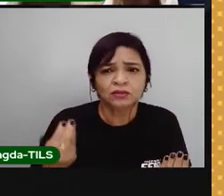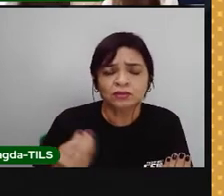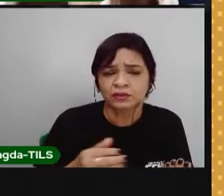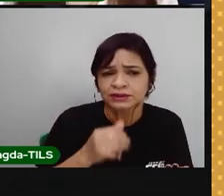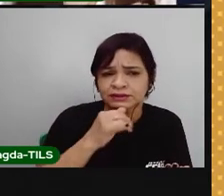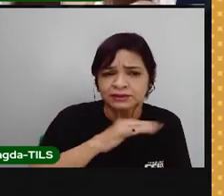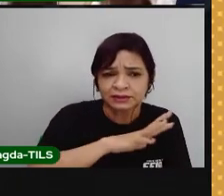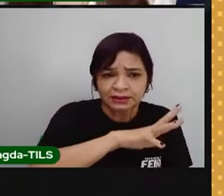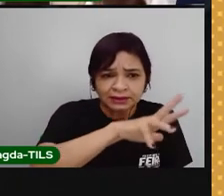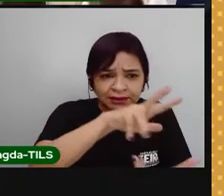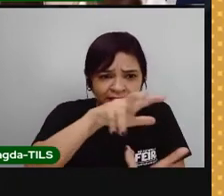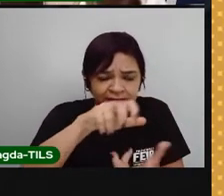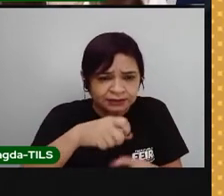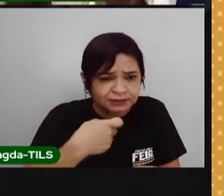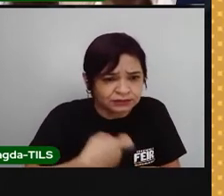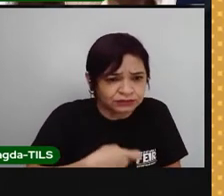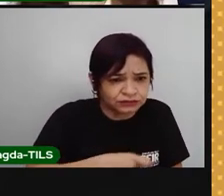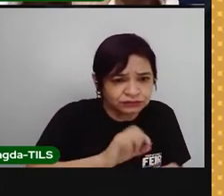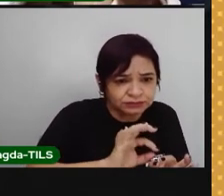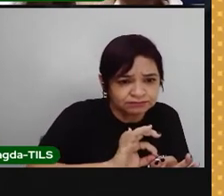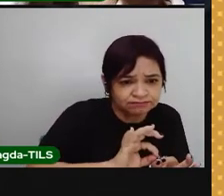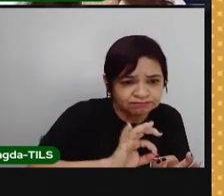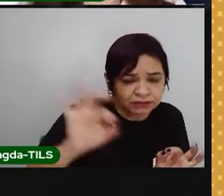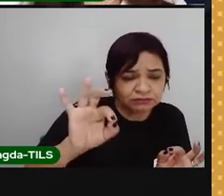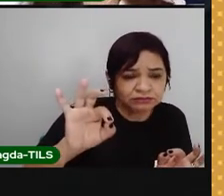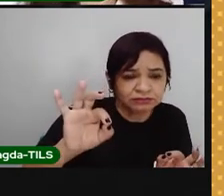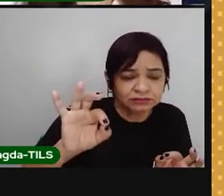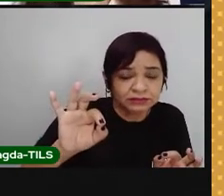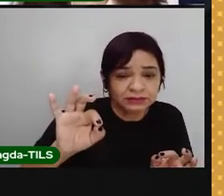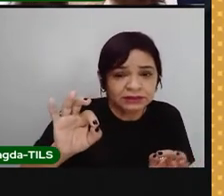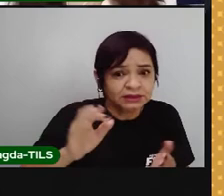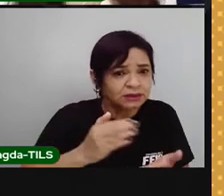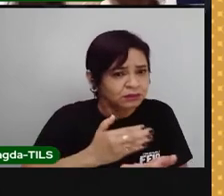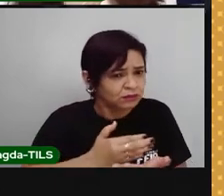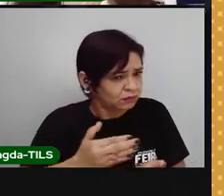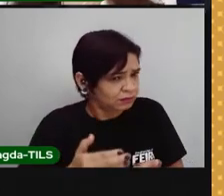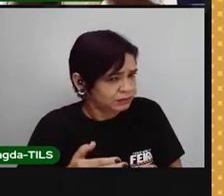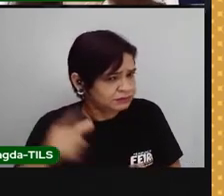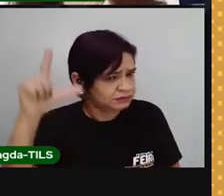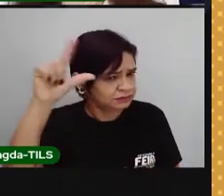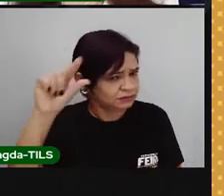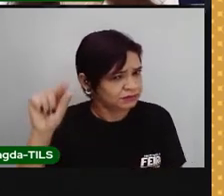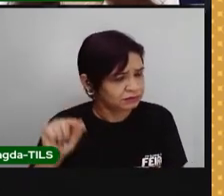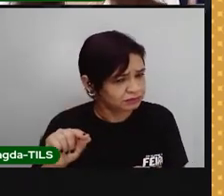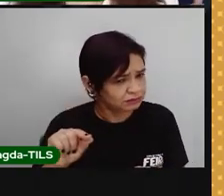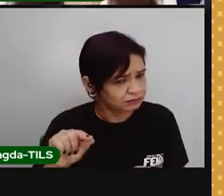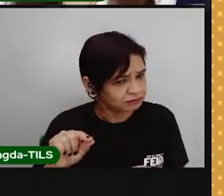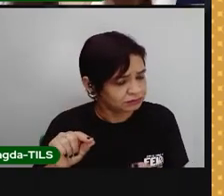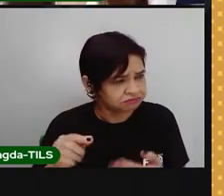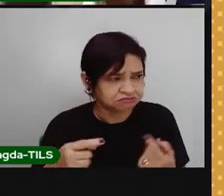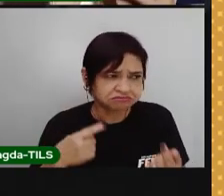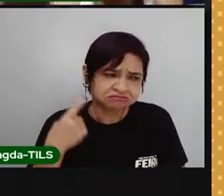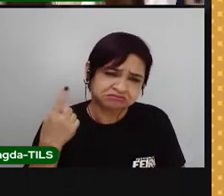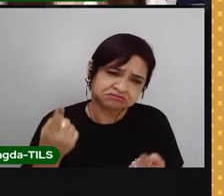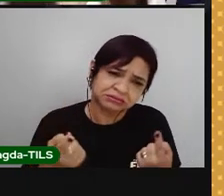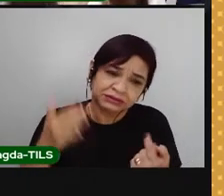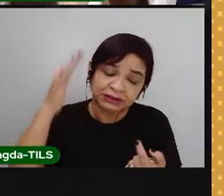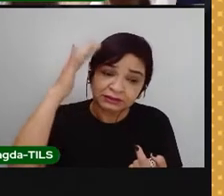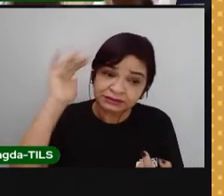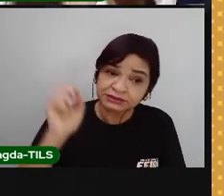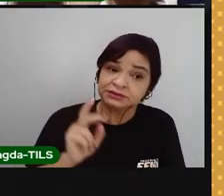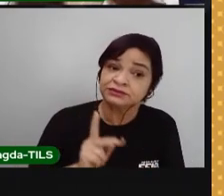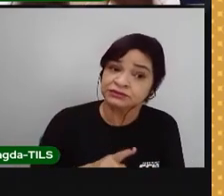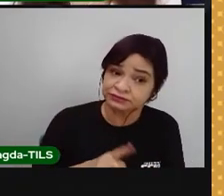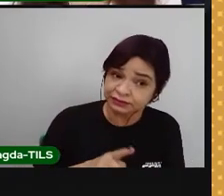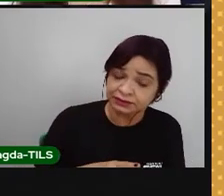desprendeu. Porque a composição da lua é bem parecida com a composição da Terra. Isso ainda não é uma verdade, né? E até porque a gente